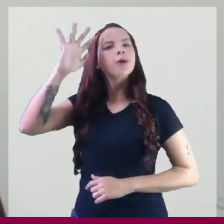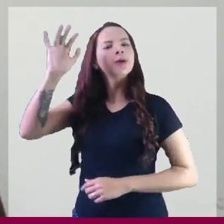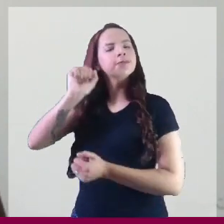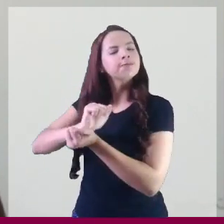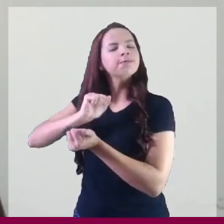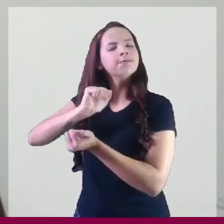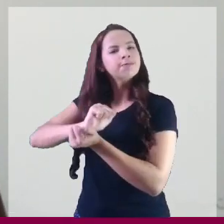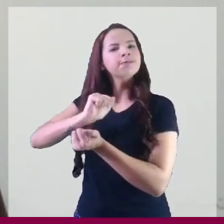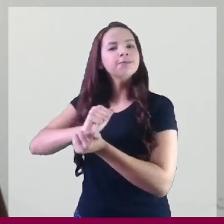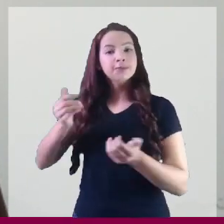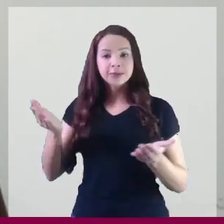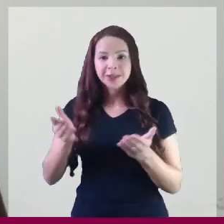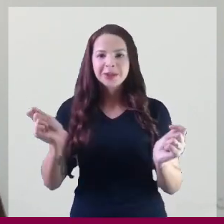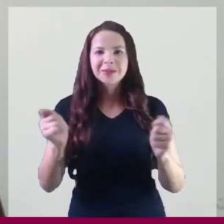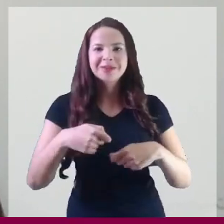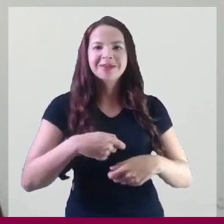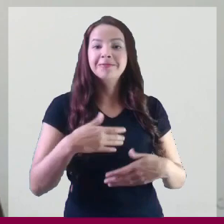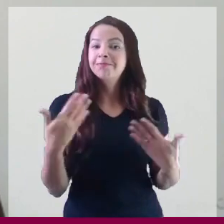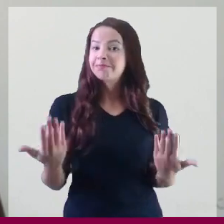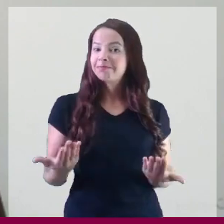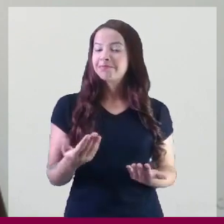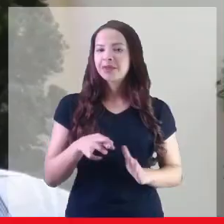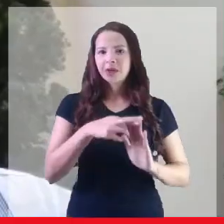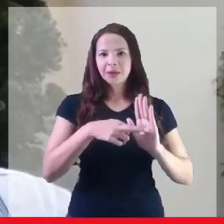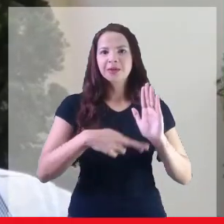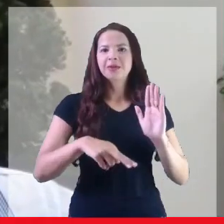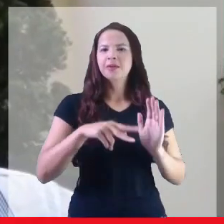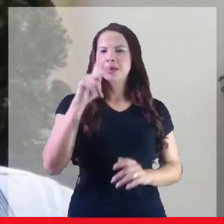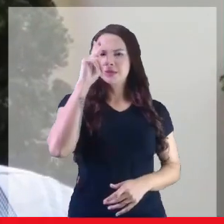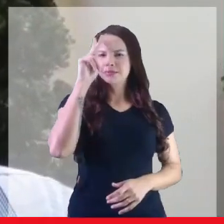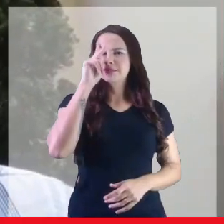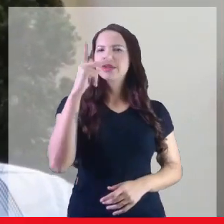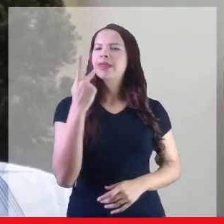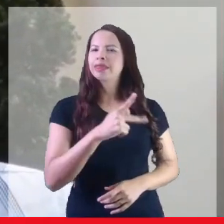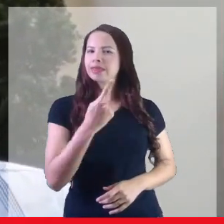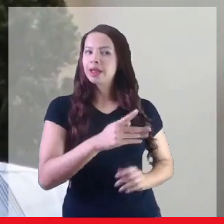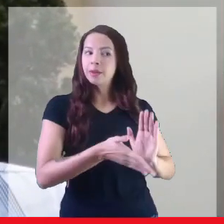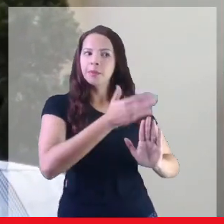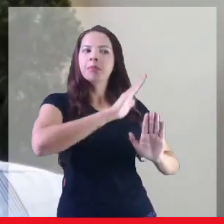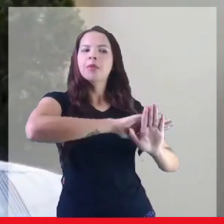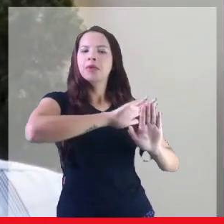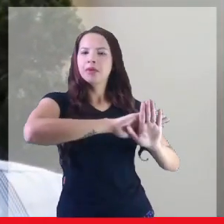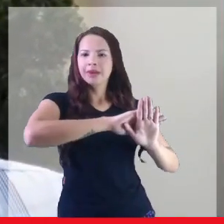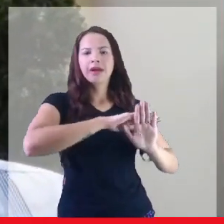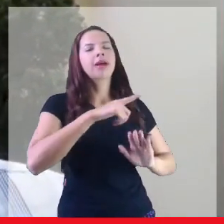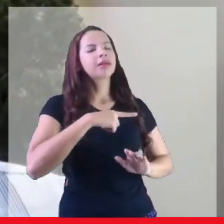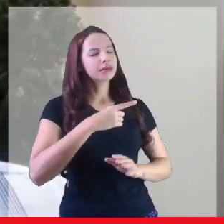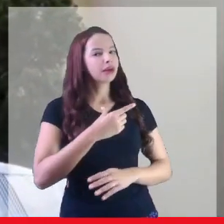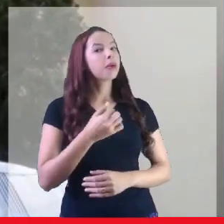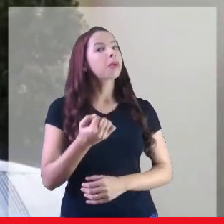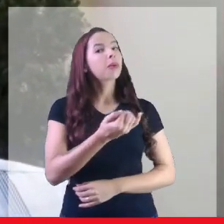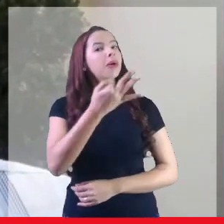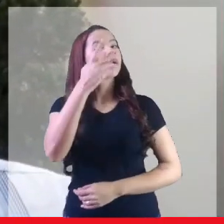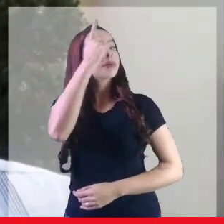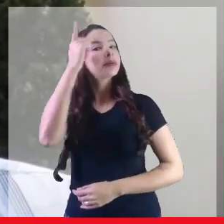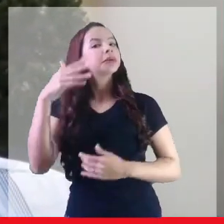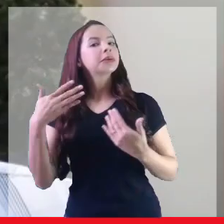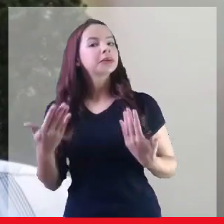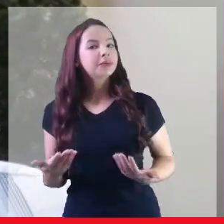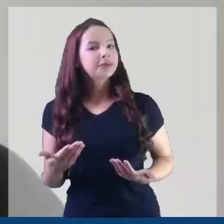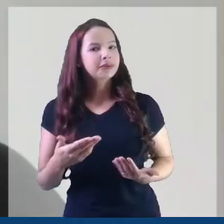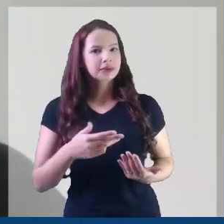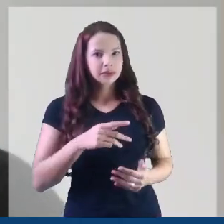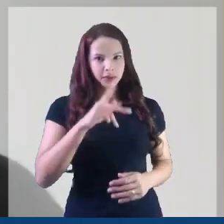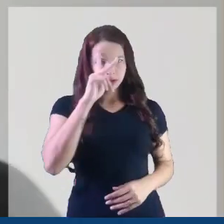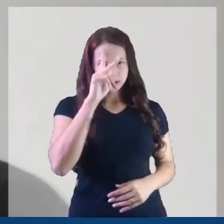de libertar sonhos guardados por gerações? Quantas histórias existem por trás das histórias que constroem a nossa?